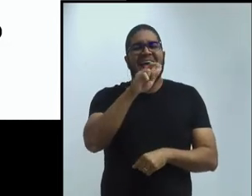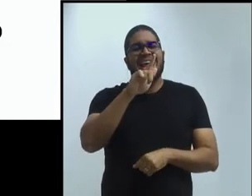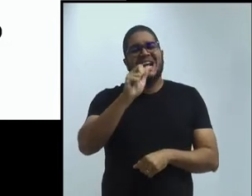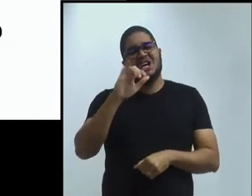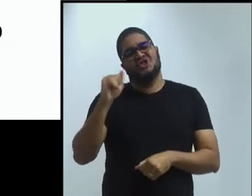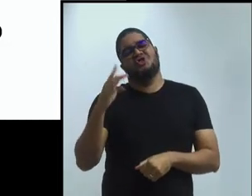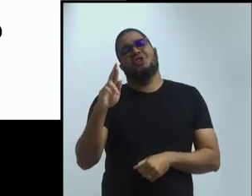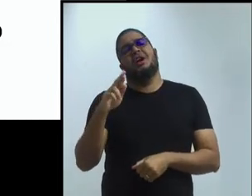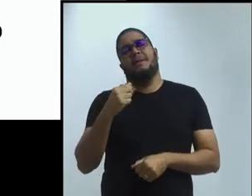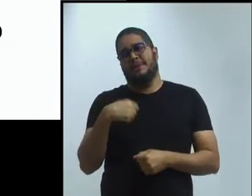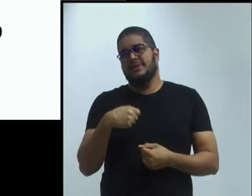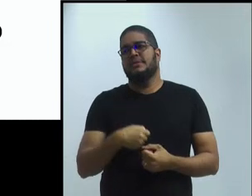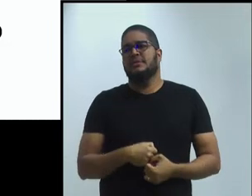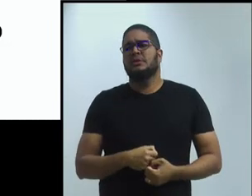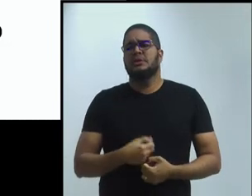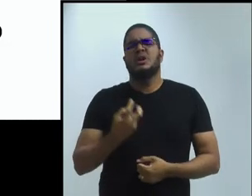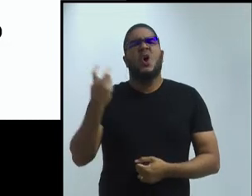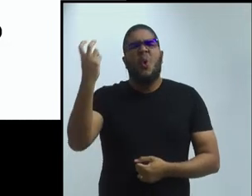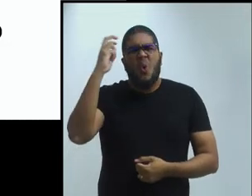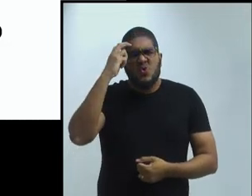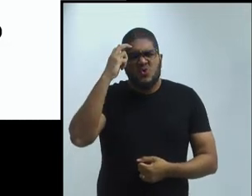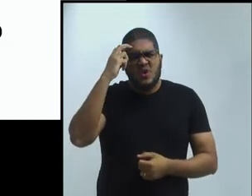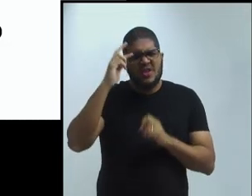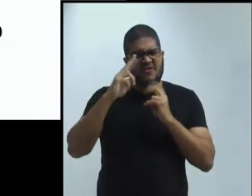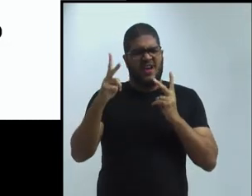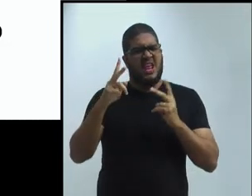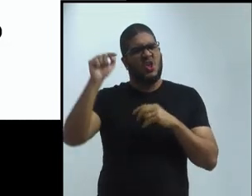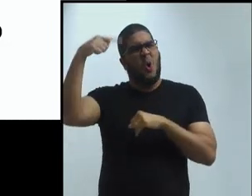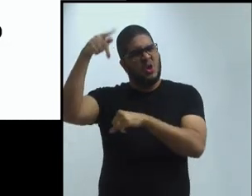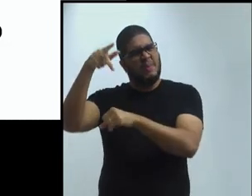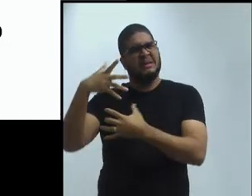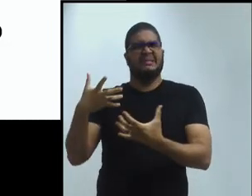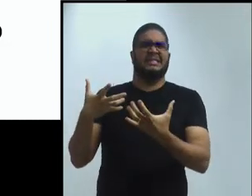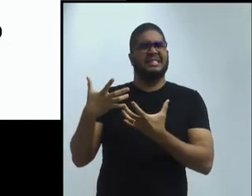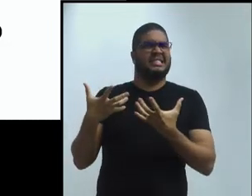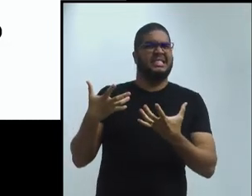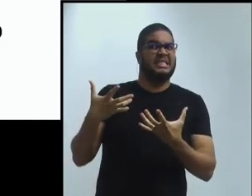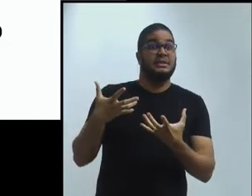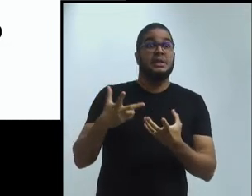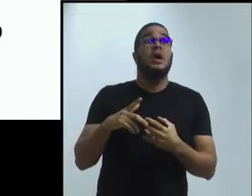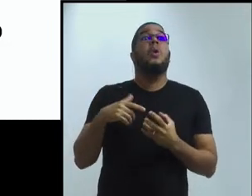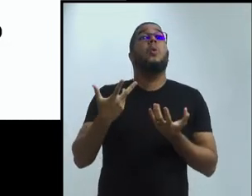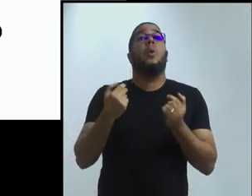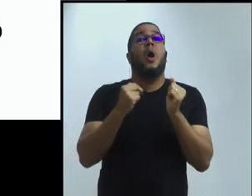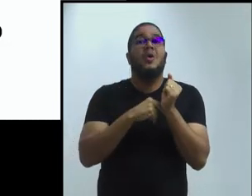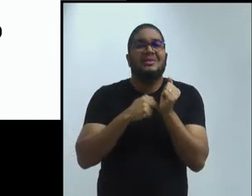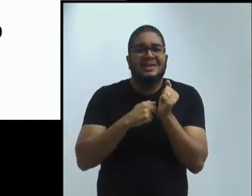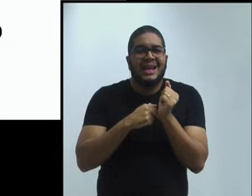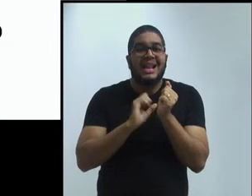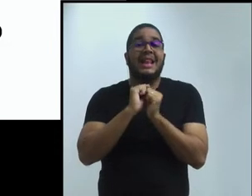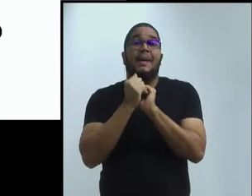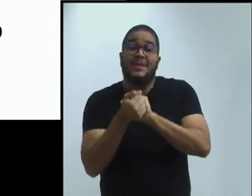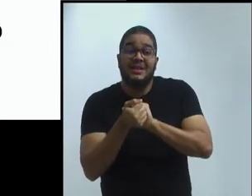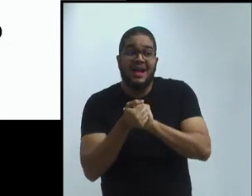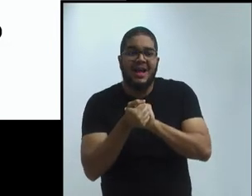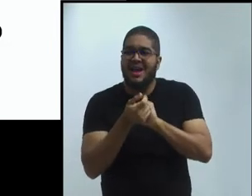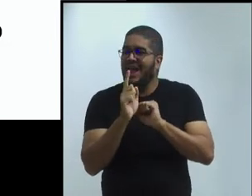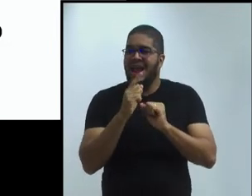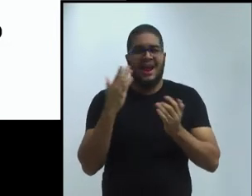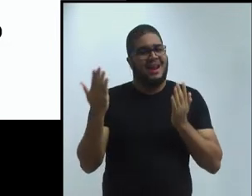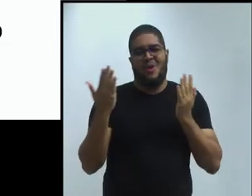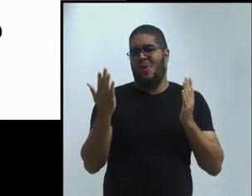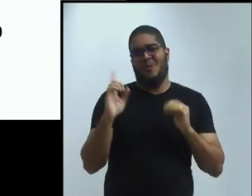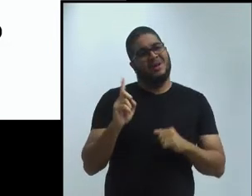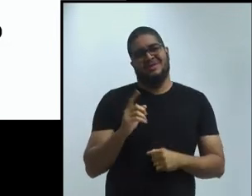A cultura. O segredo das culturas e da adaptação é a não comparação.